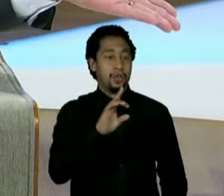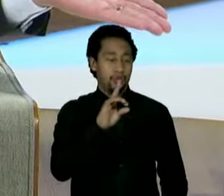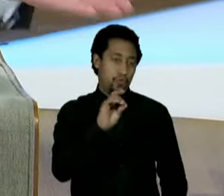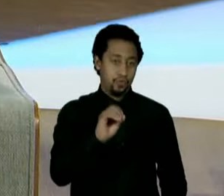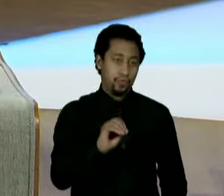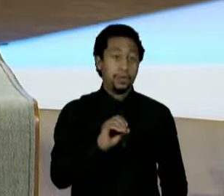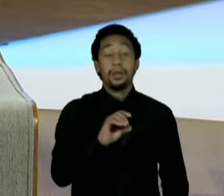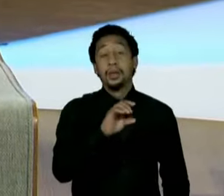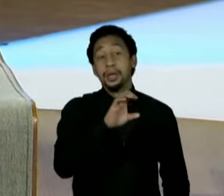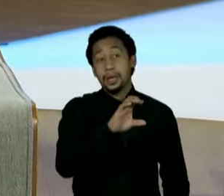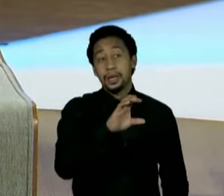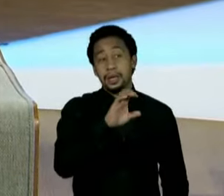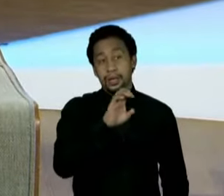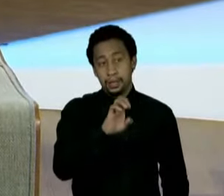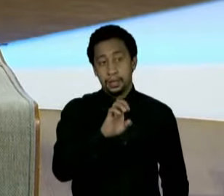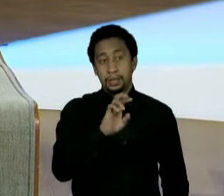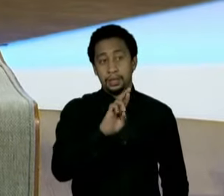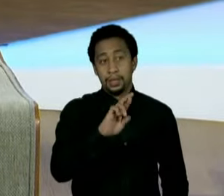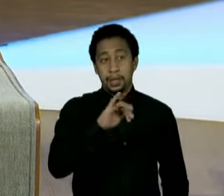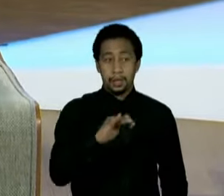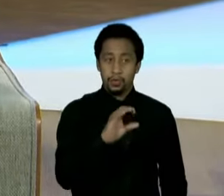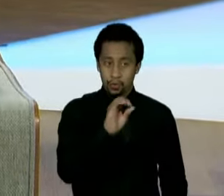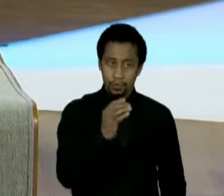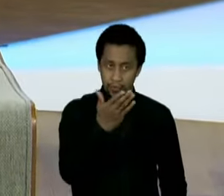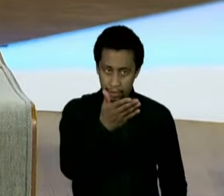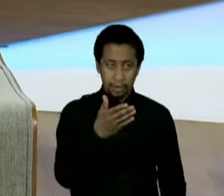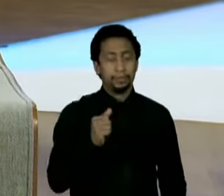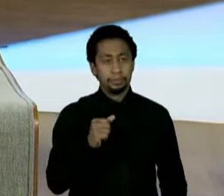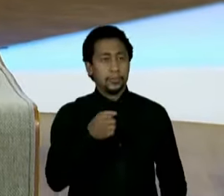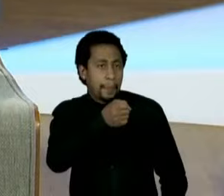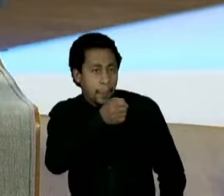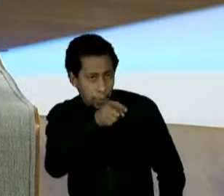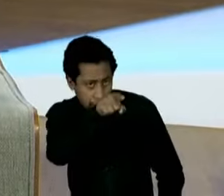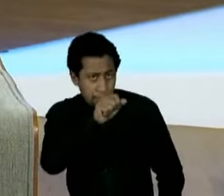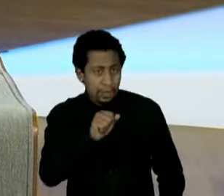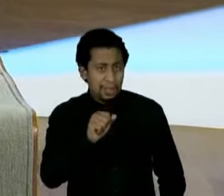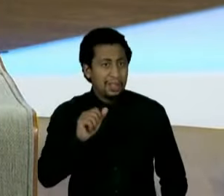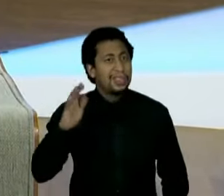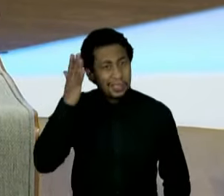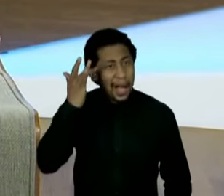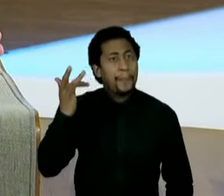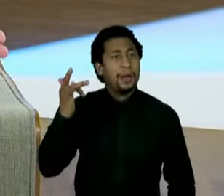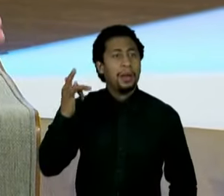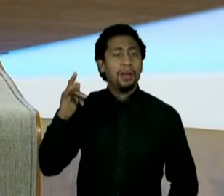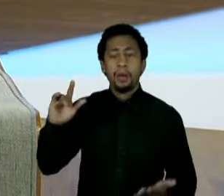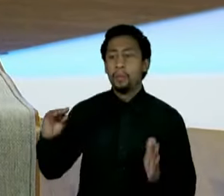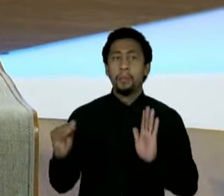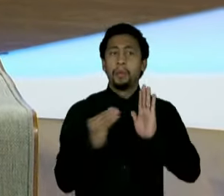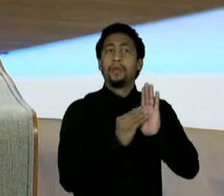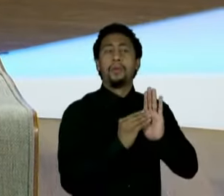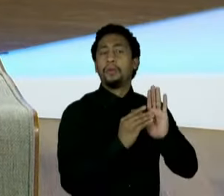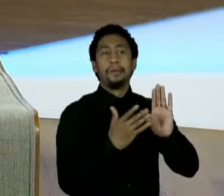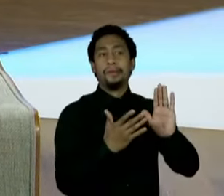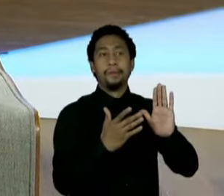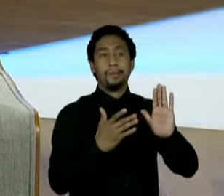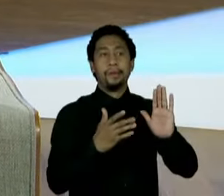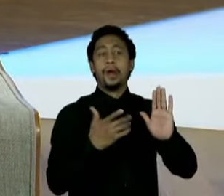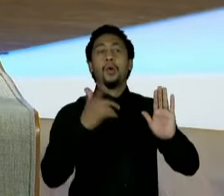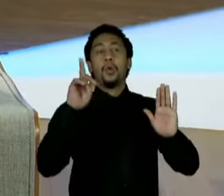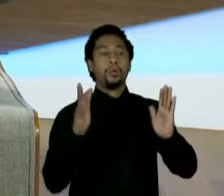determinava. Eu determino o meu pedaço de competência. O meu pedaço de competência era, por exemplo, criar mais vaga, para ensino universitário.